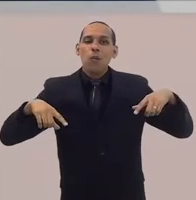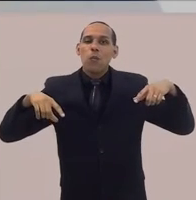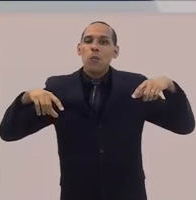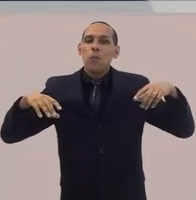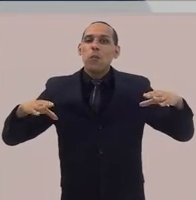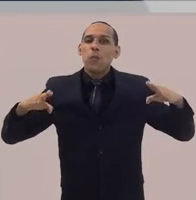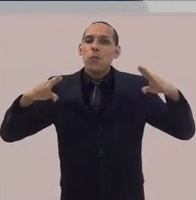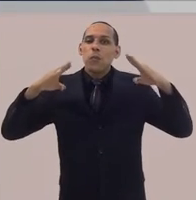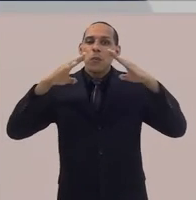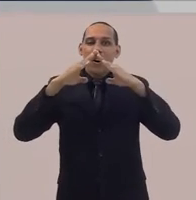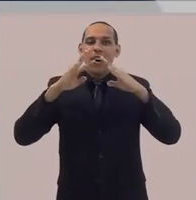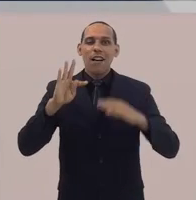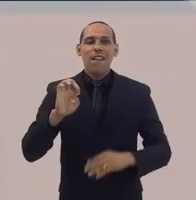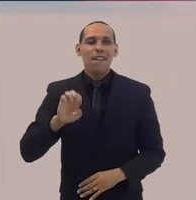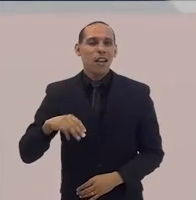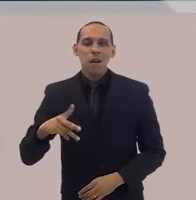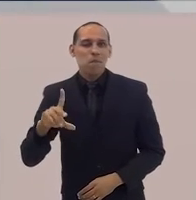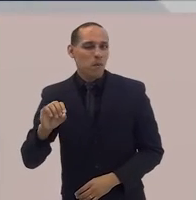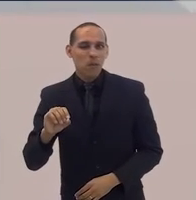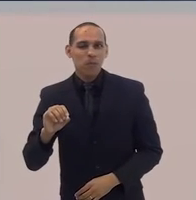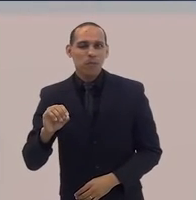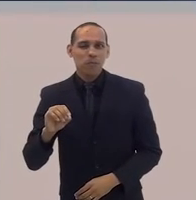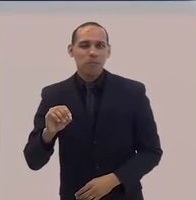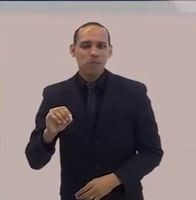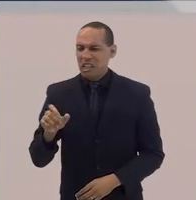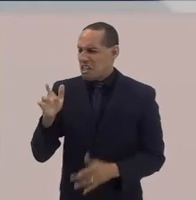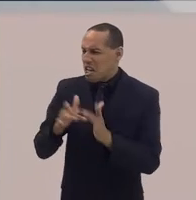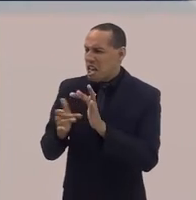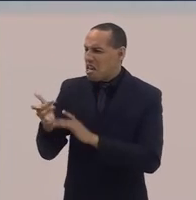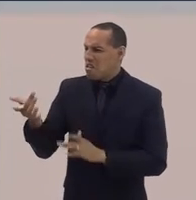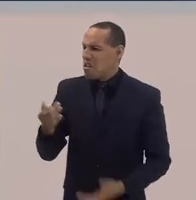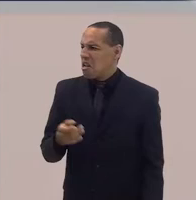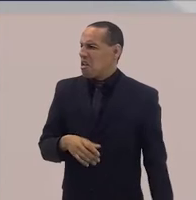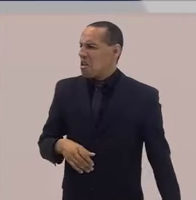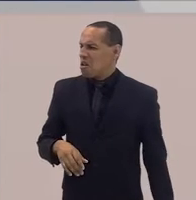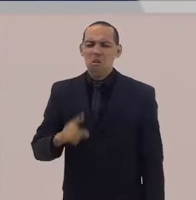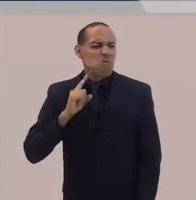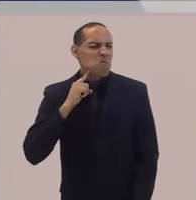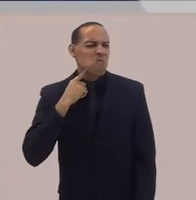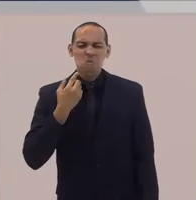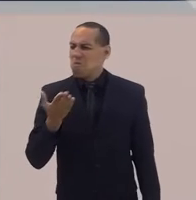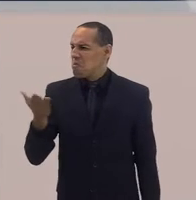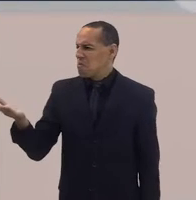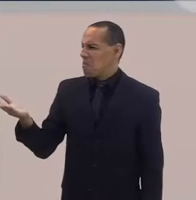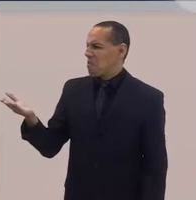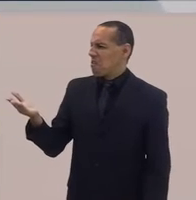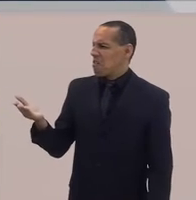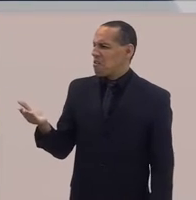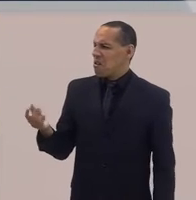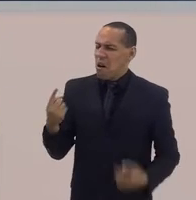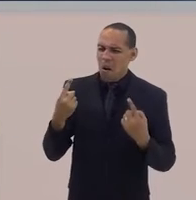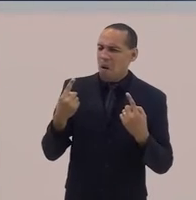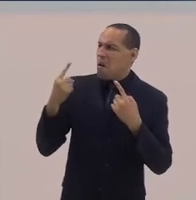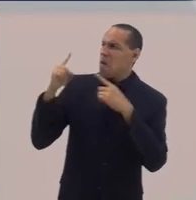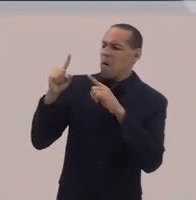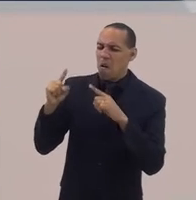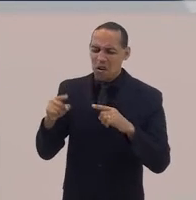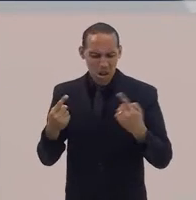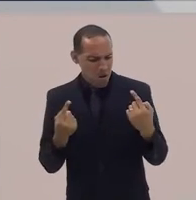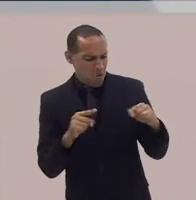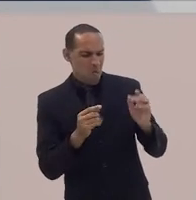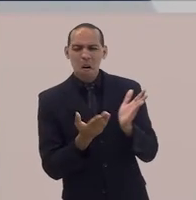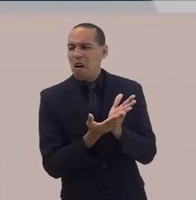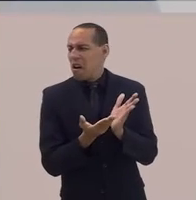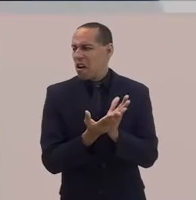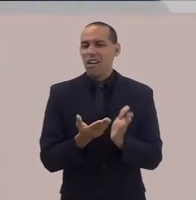Jesus foi tido como herege, desviado, imoral. Os próprios religiosos, né? É, tanto